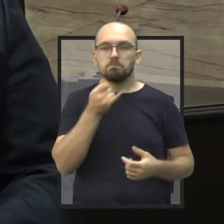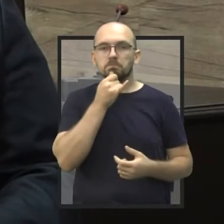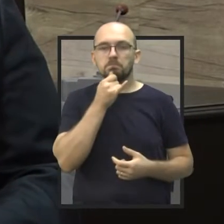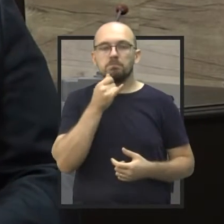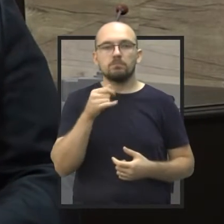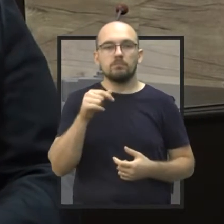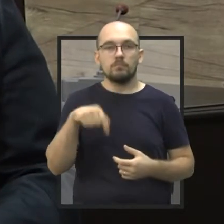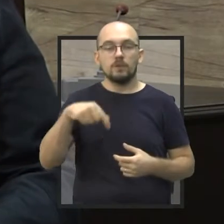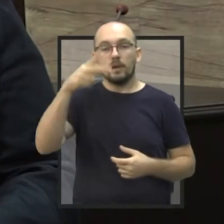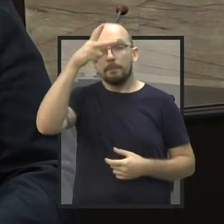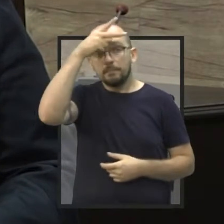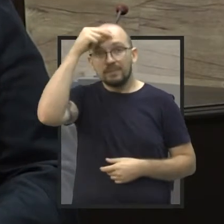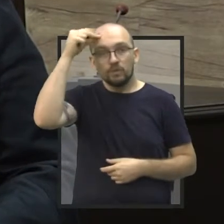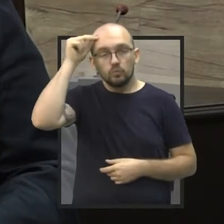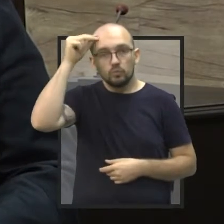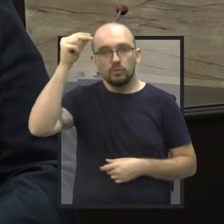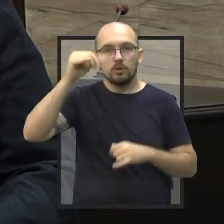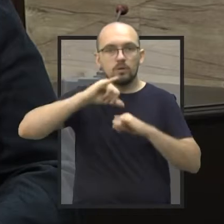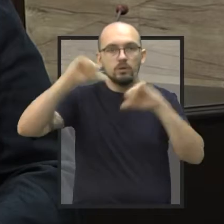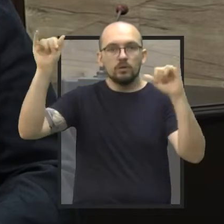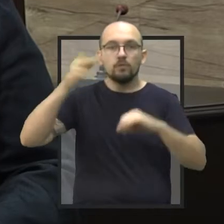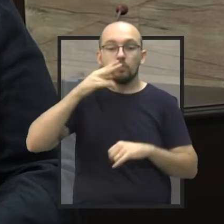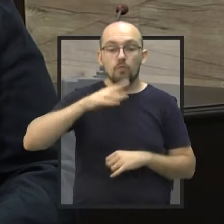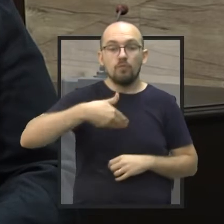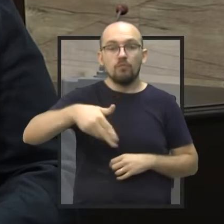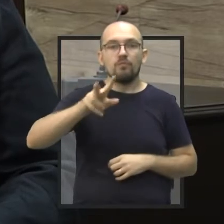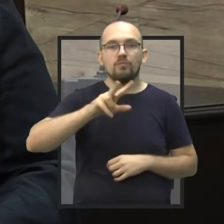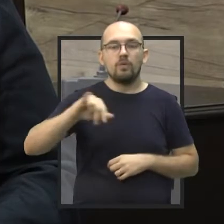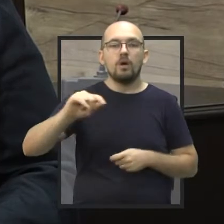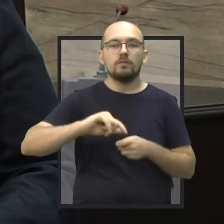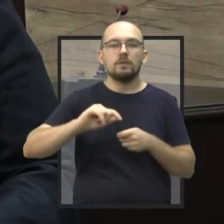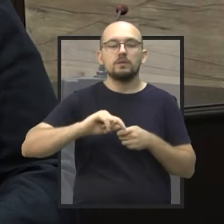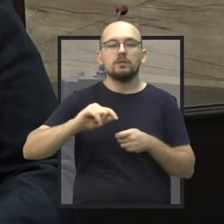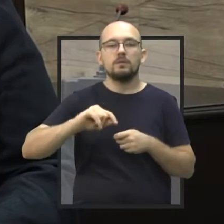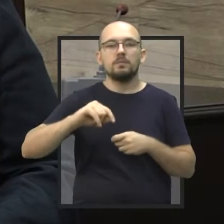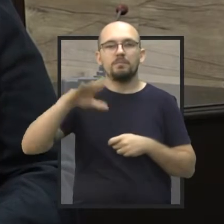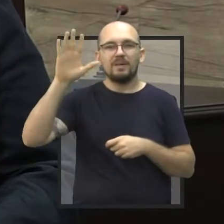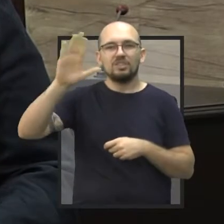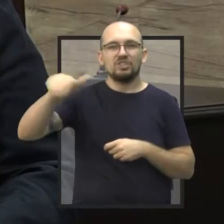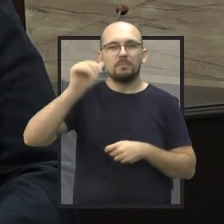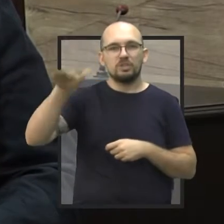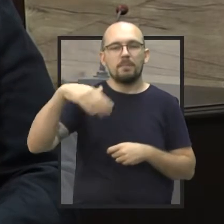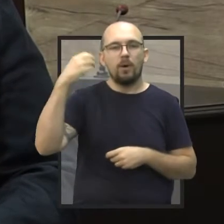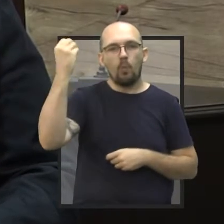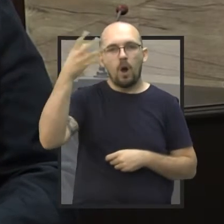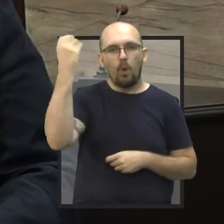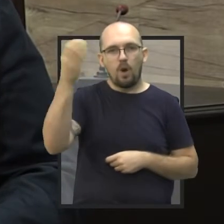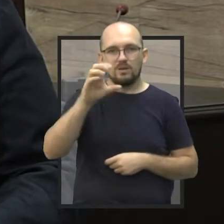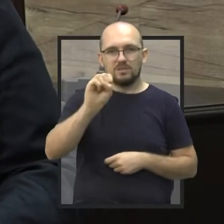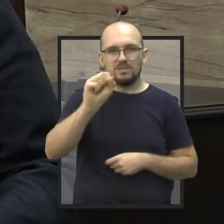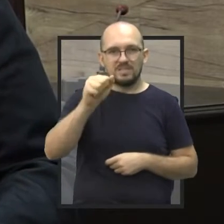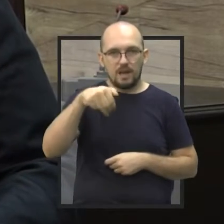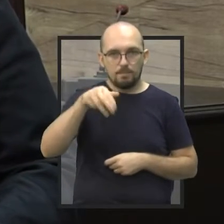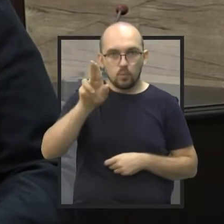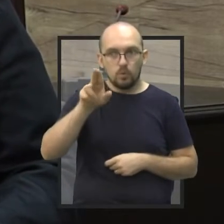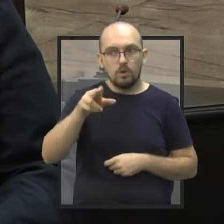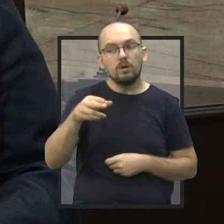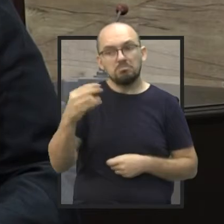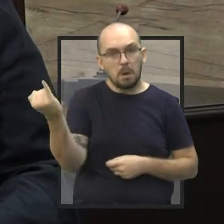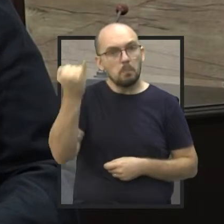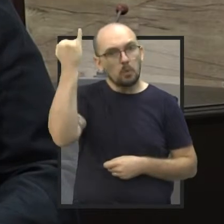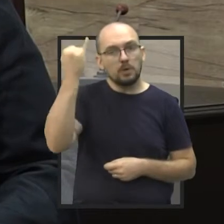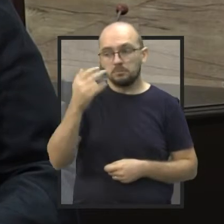nós sabemos que a Prefeitura tem a intenção de realizar testes em regiões com mais chamados do SAMU. Eu acho que isso é importante. É tardio,